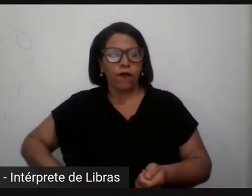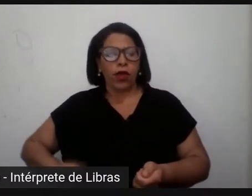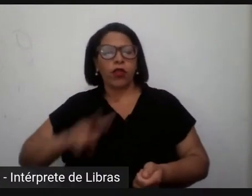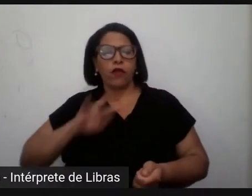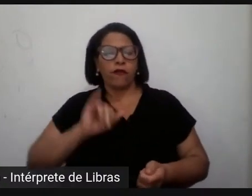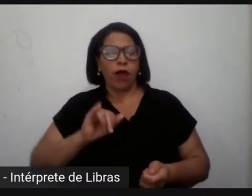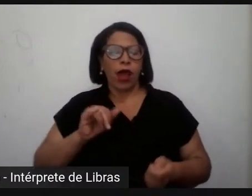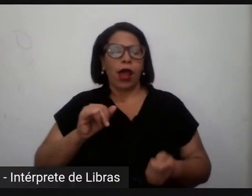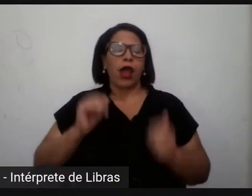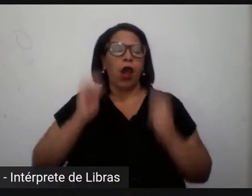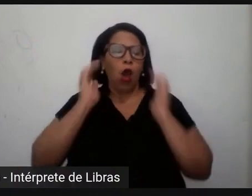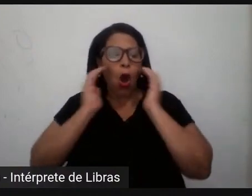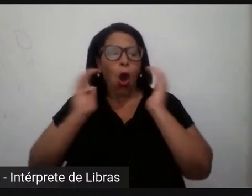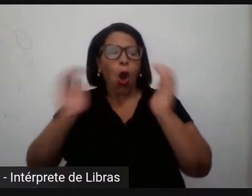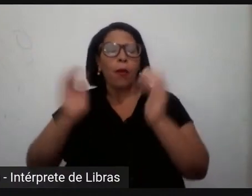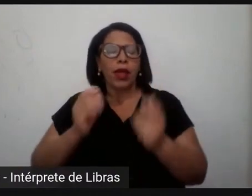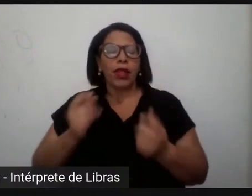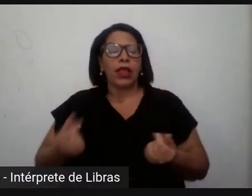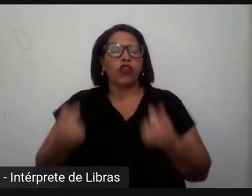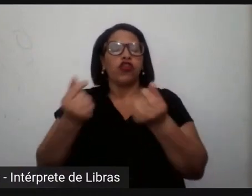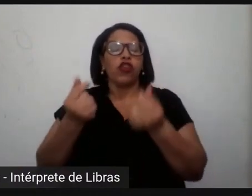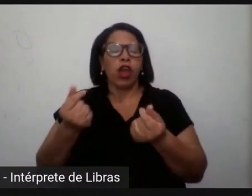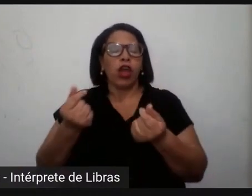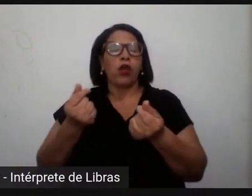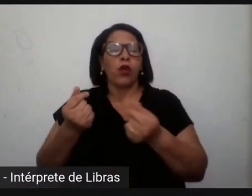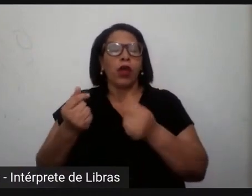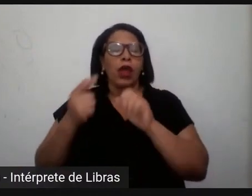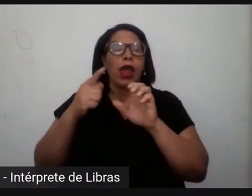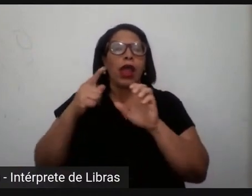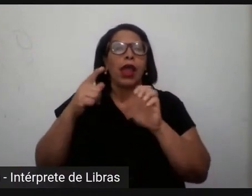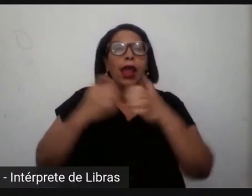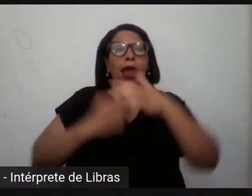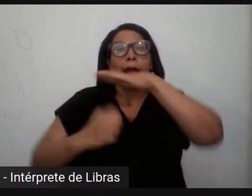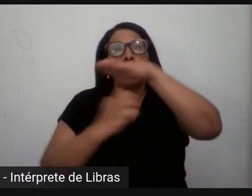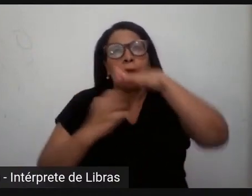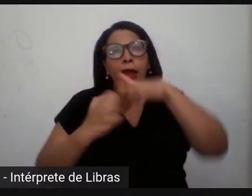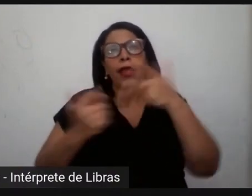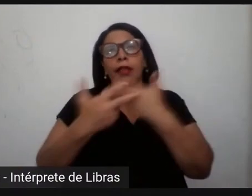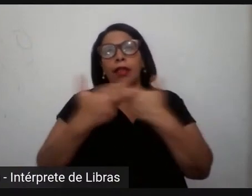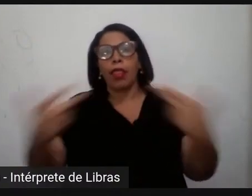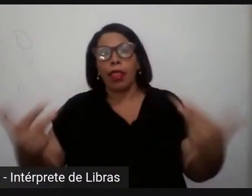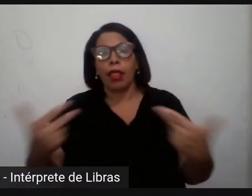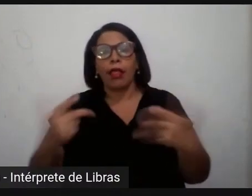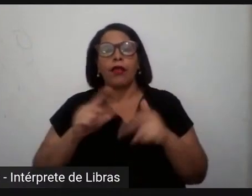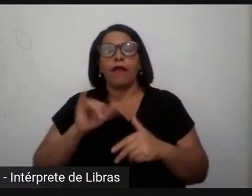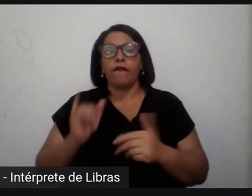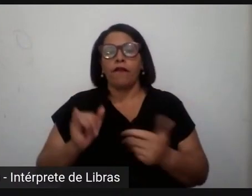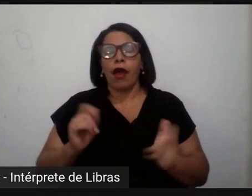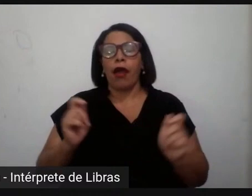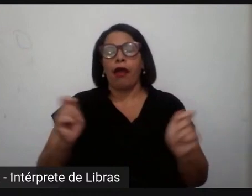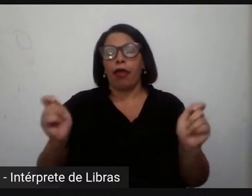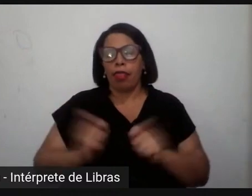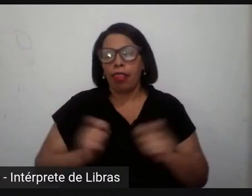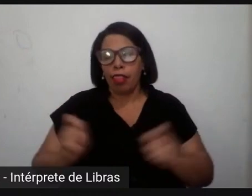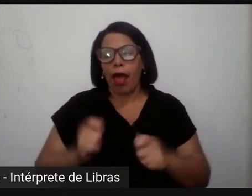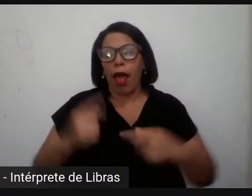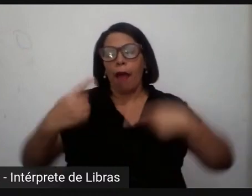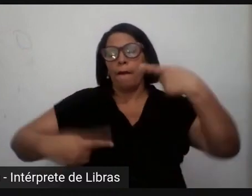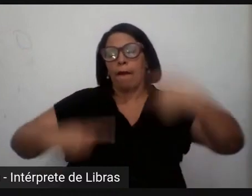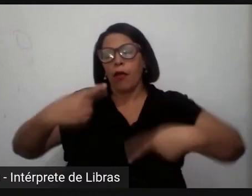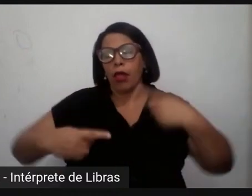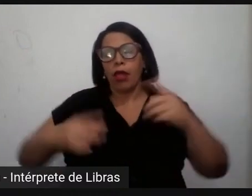interesse do mercado, até que ponto o mercado vai inviabilizar a adoção de uma determinada política.